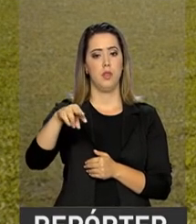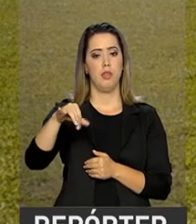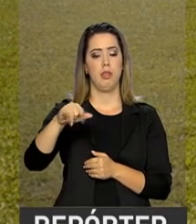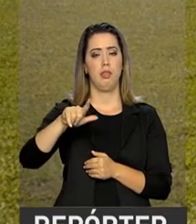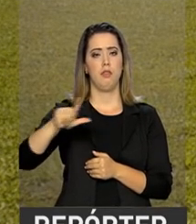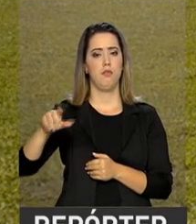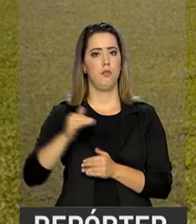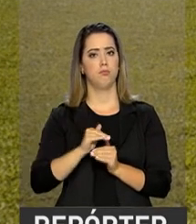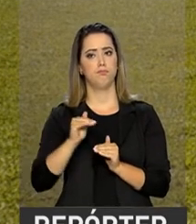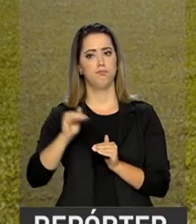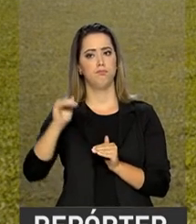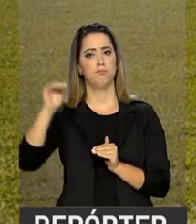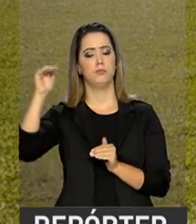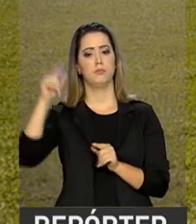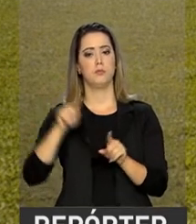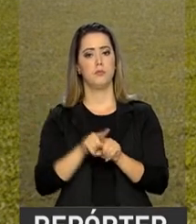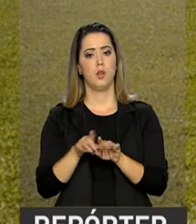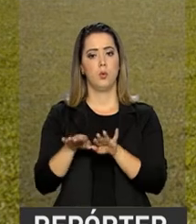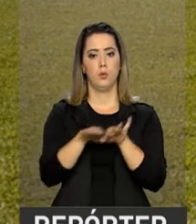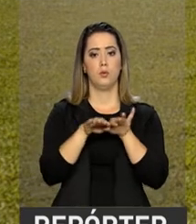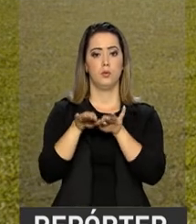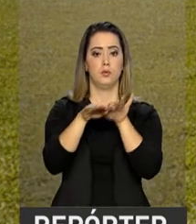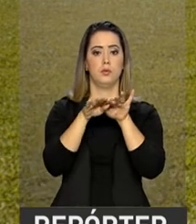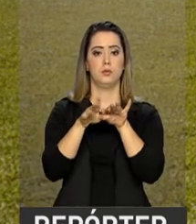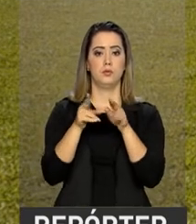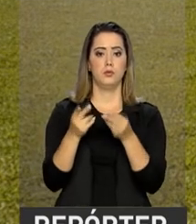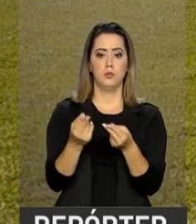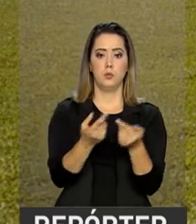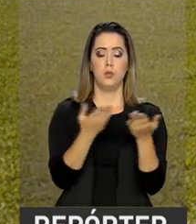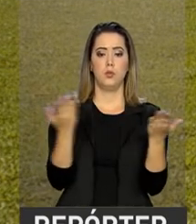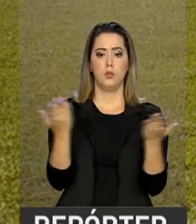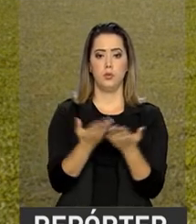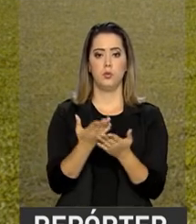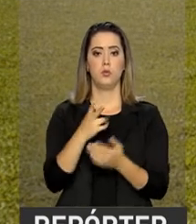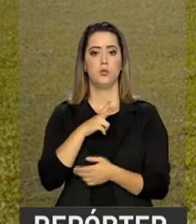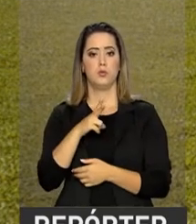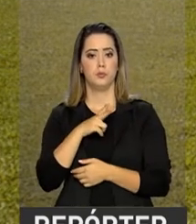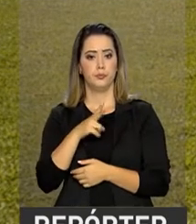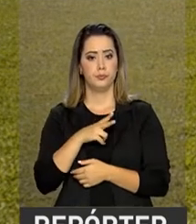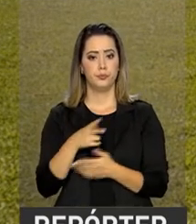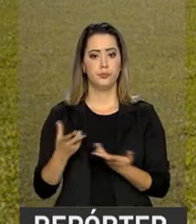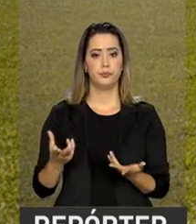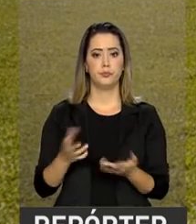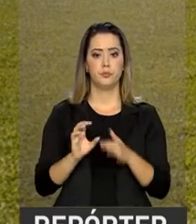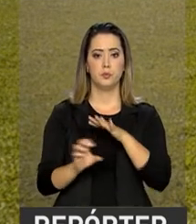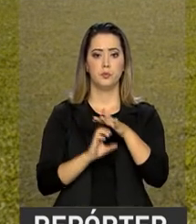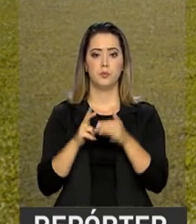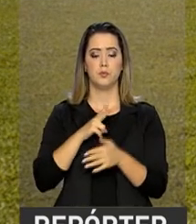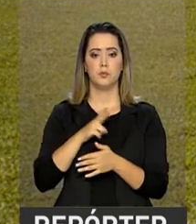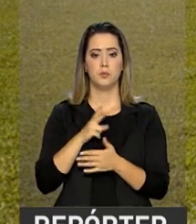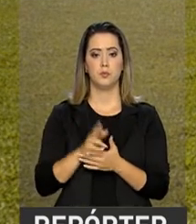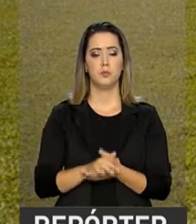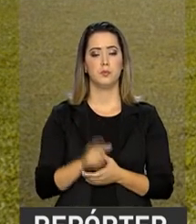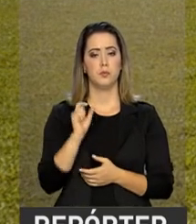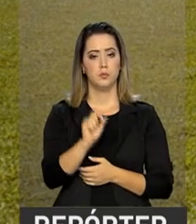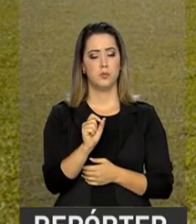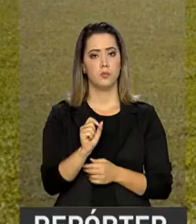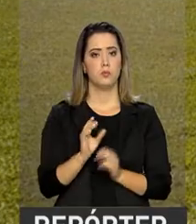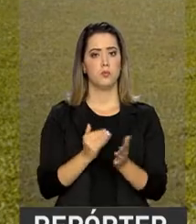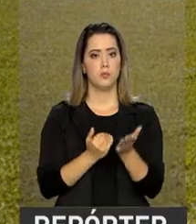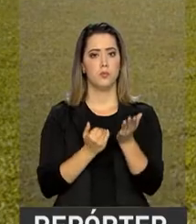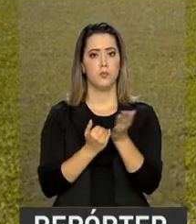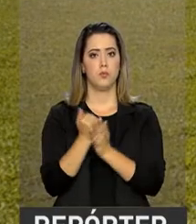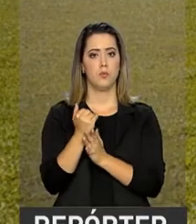níveis. A meta é igualar as remunerações pagas pelo governo às da iniciativa privada no